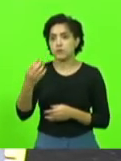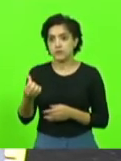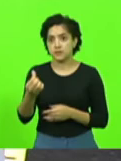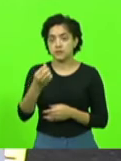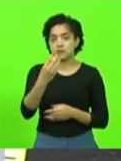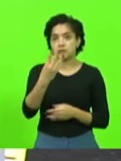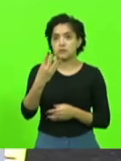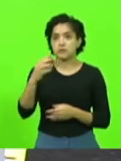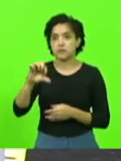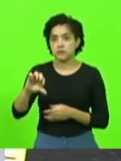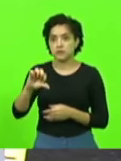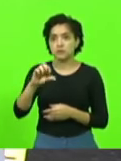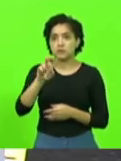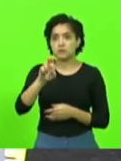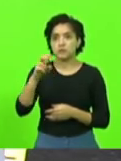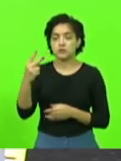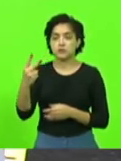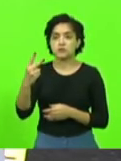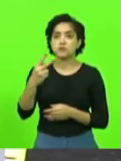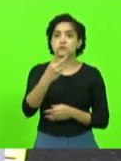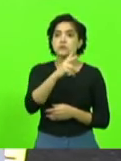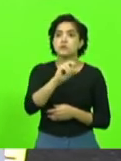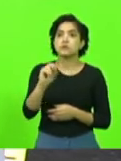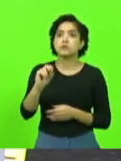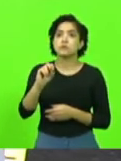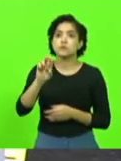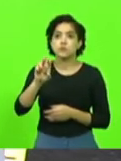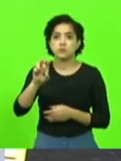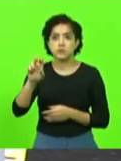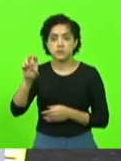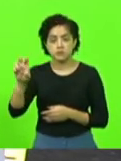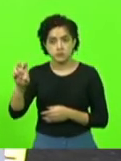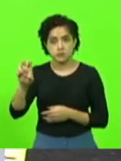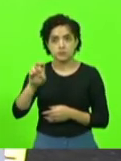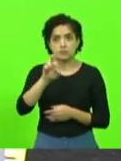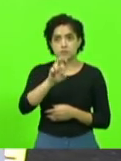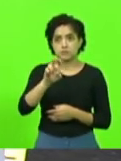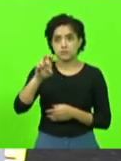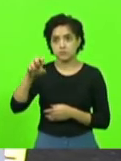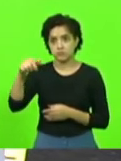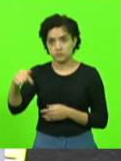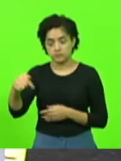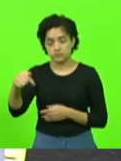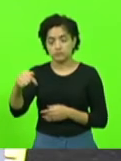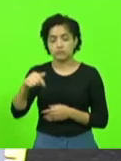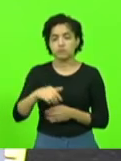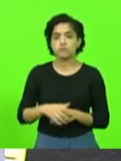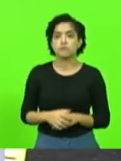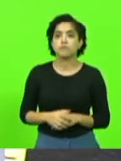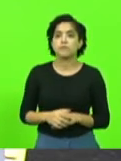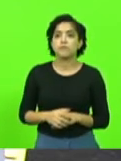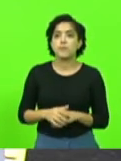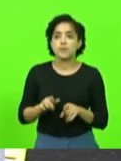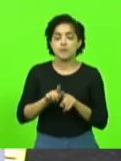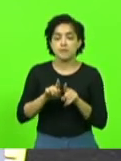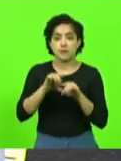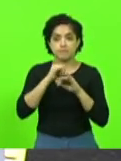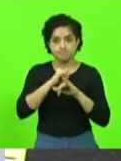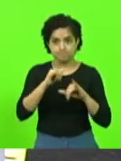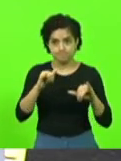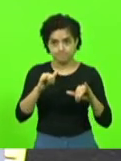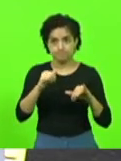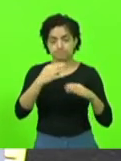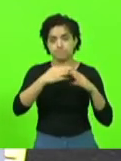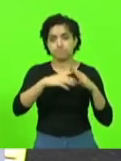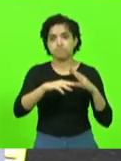2052, 2053 e 2055 a 2057, barra 2021. E comunicou que encaminhará os